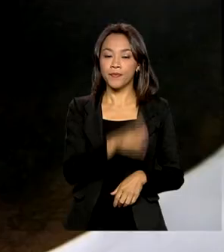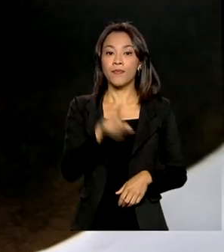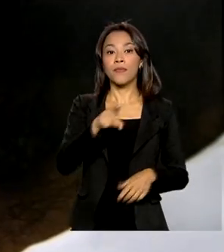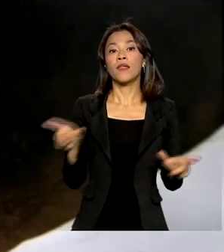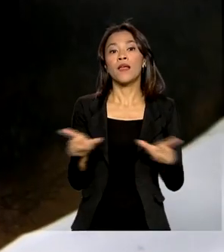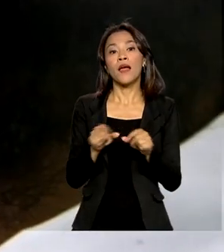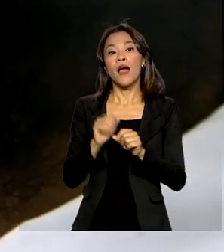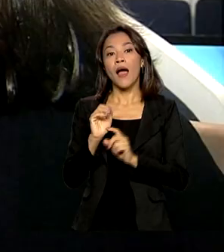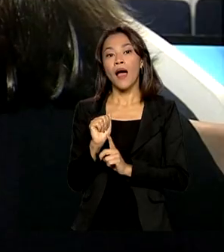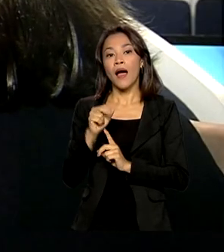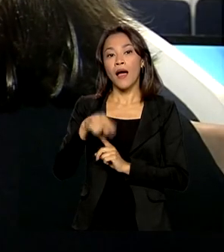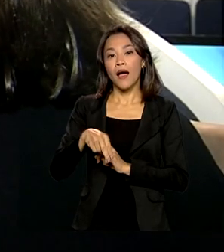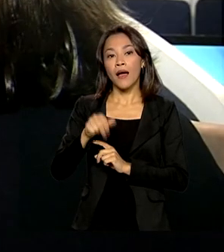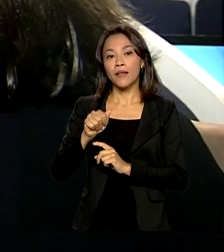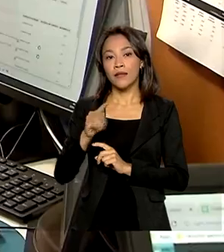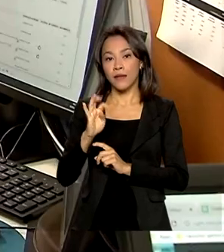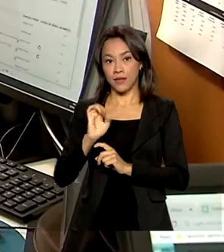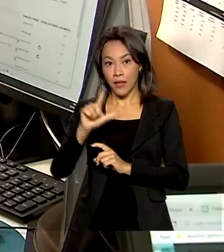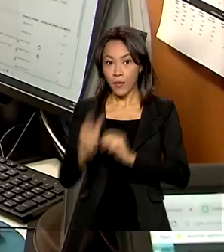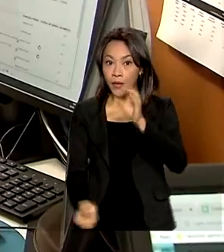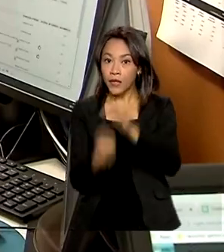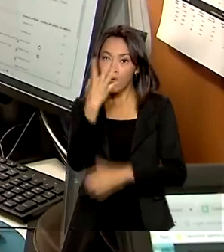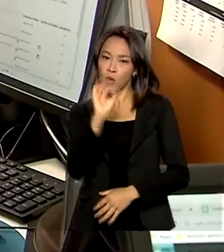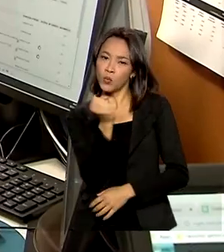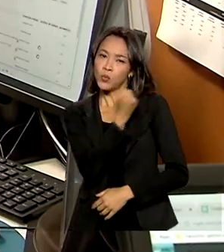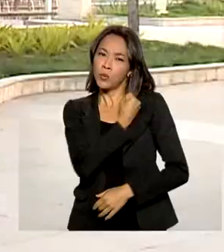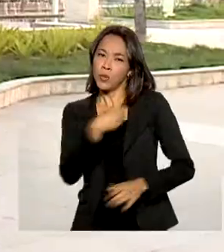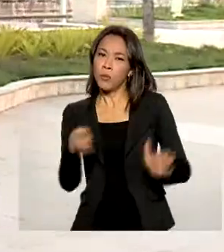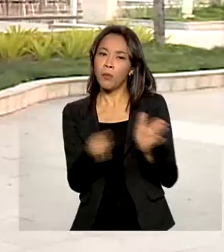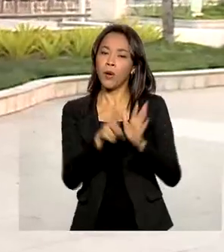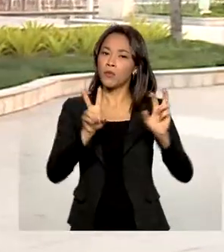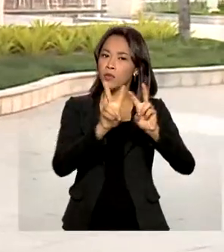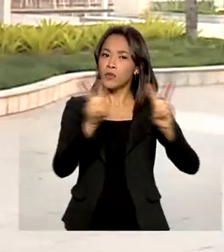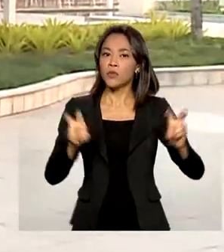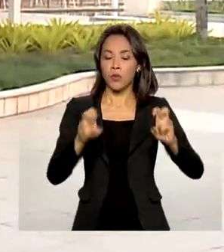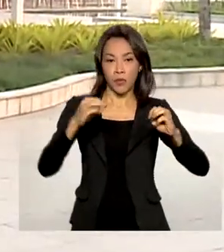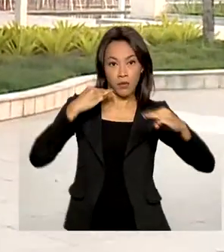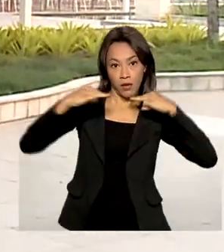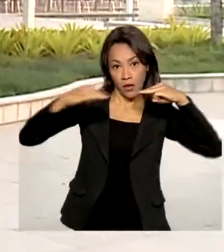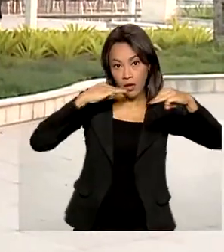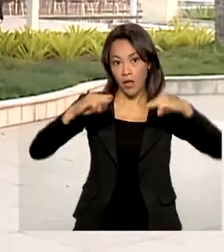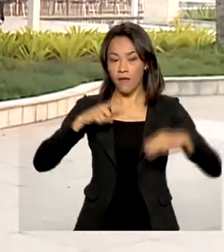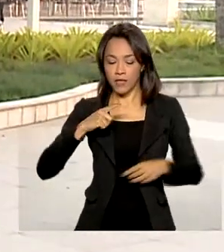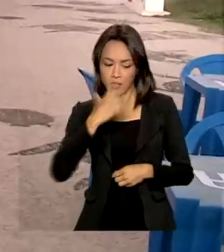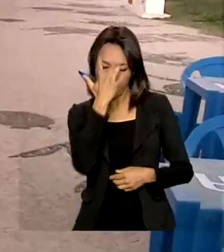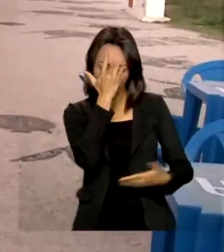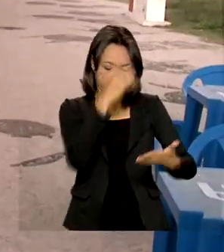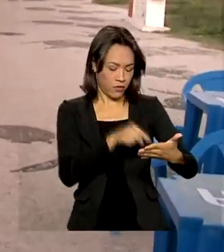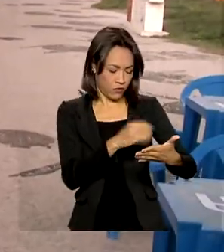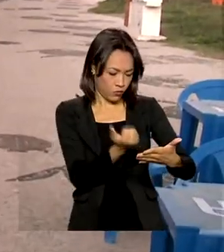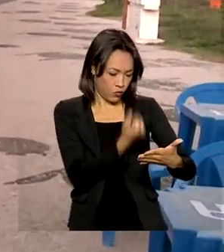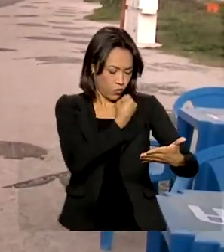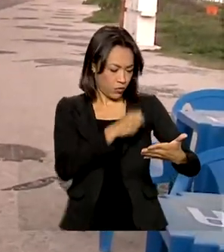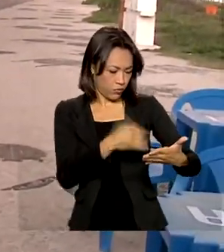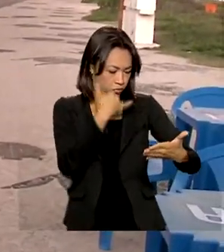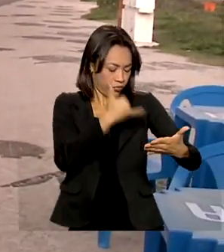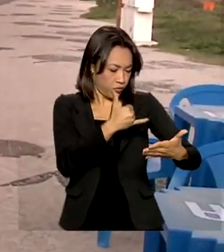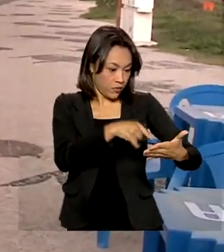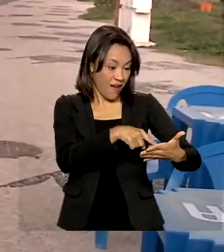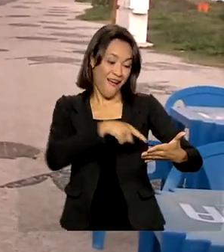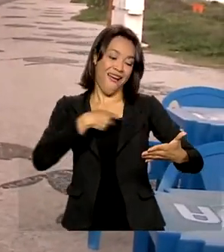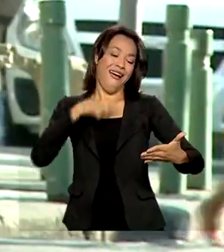identificação para empresas de serviços de telemarketing. Consumidor terá mais facilidade para identificar ou